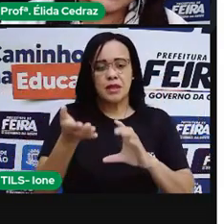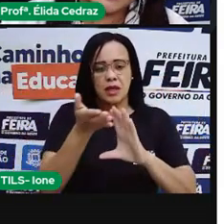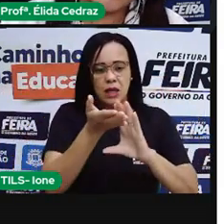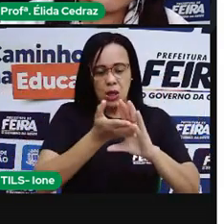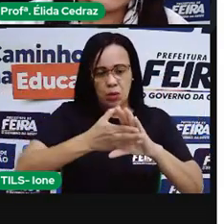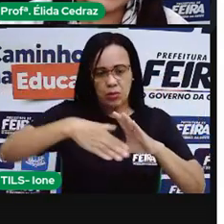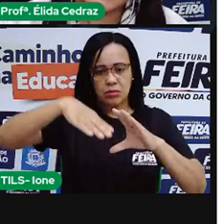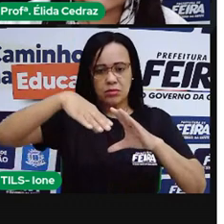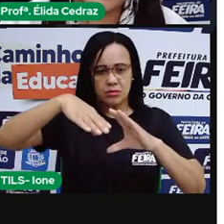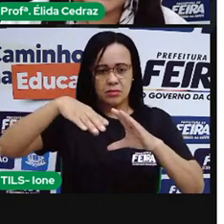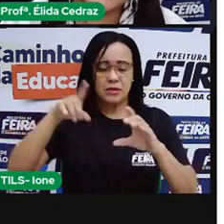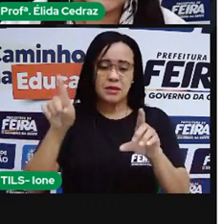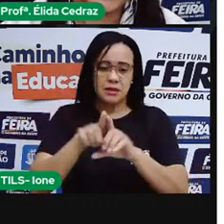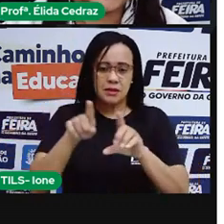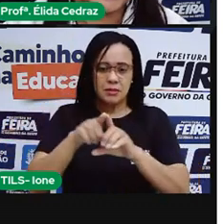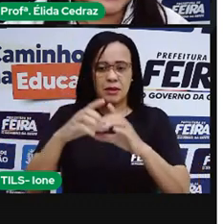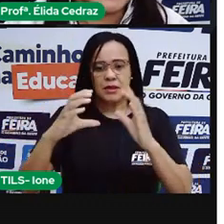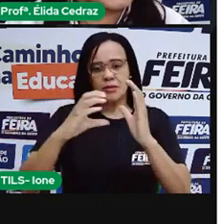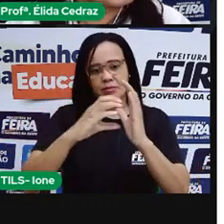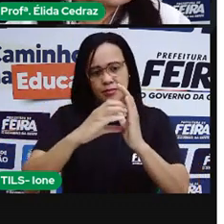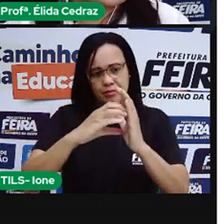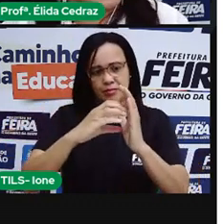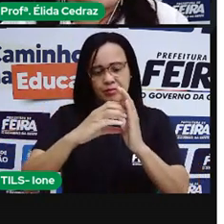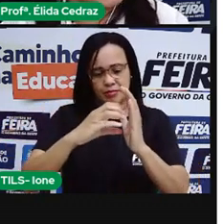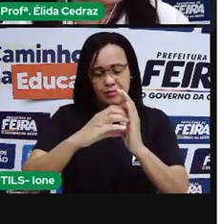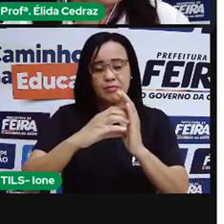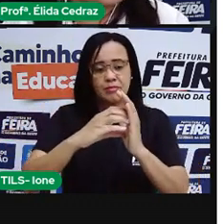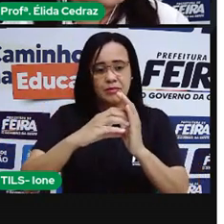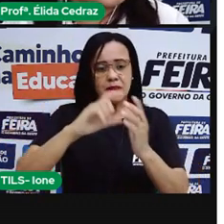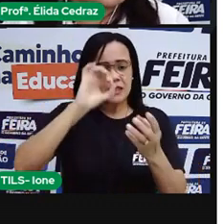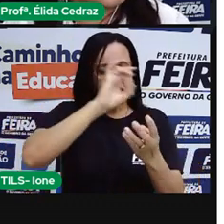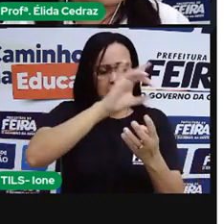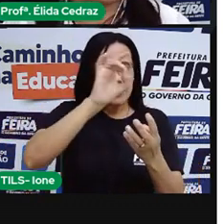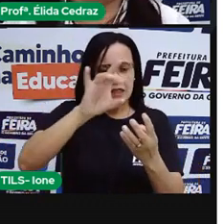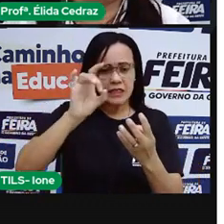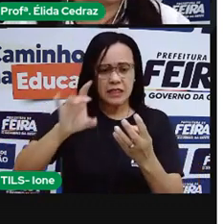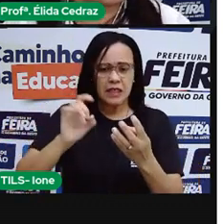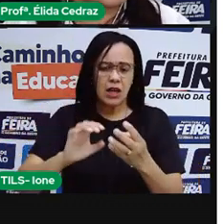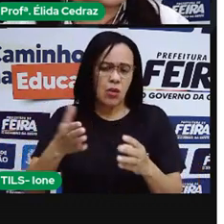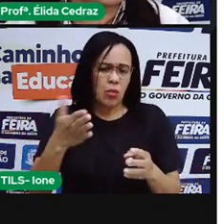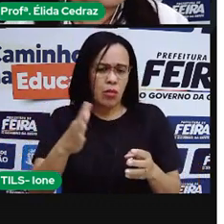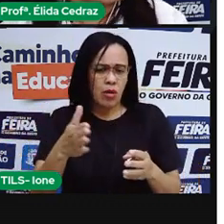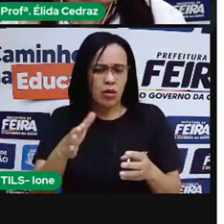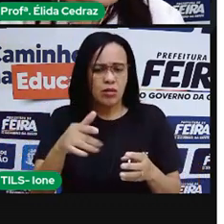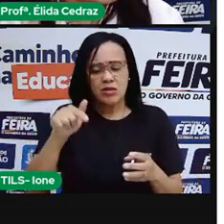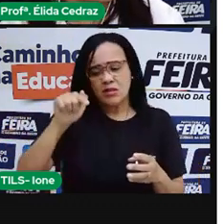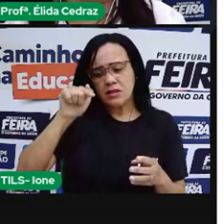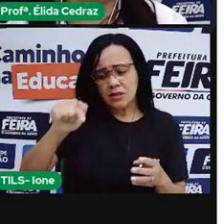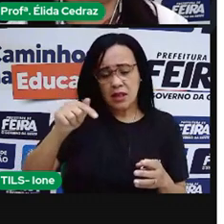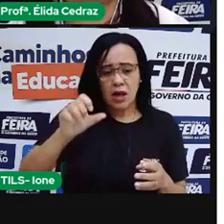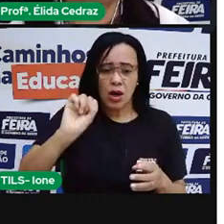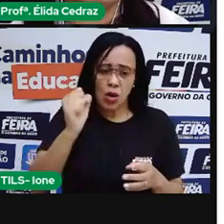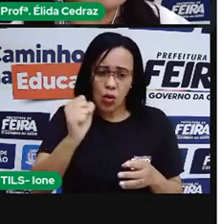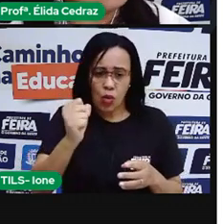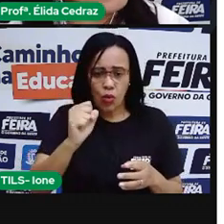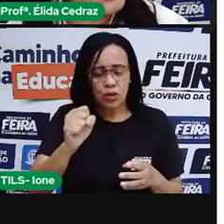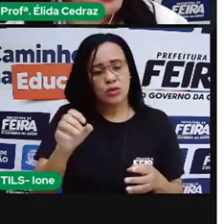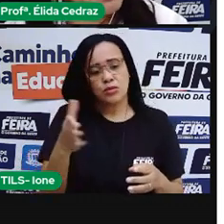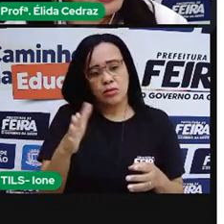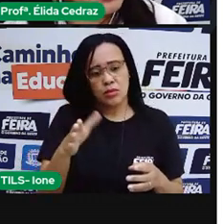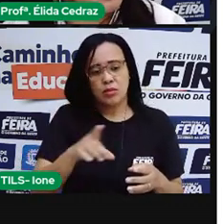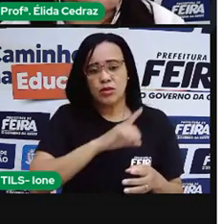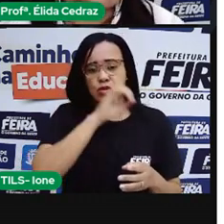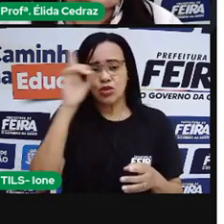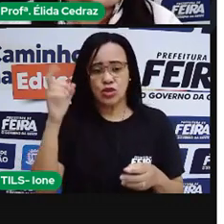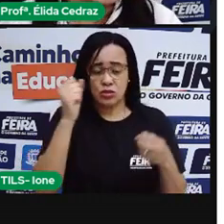Cada uma dessas fases dura cerca de sete a oito dias. Isso mesmo, mais ou menos uma